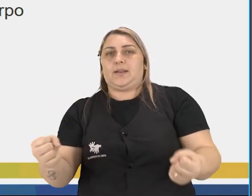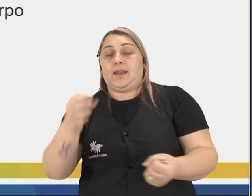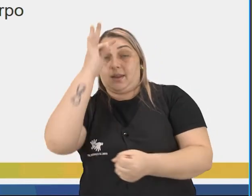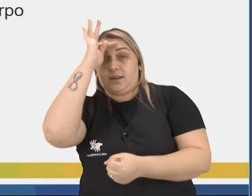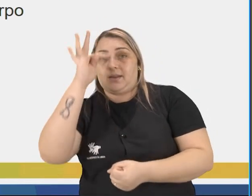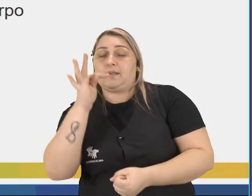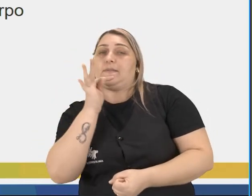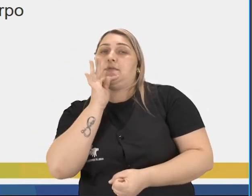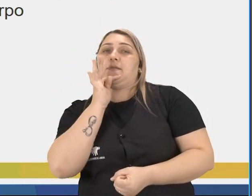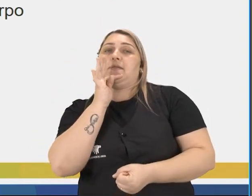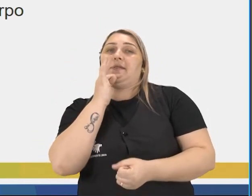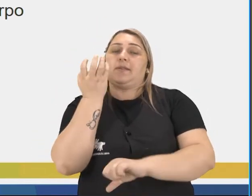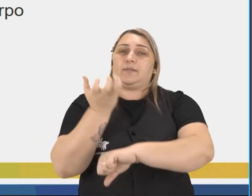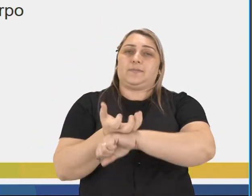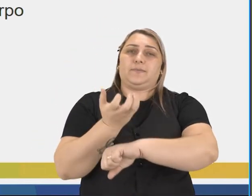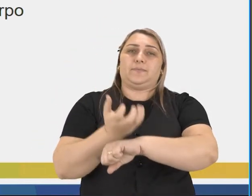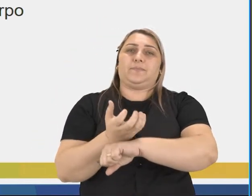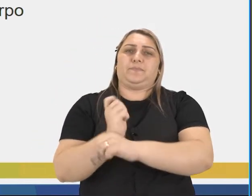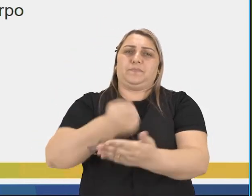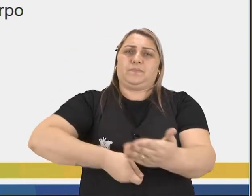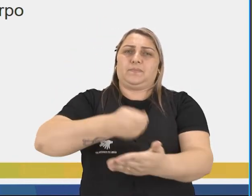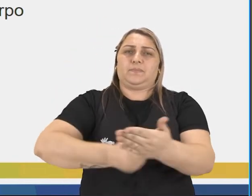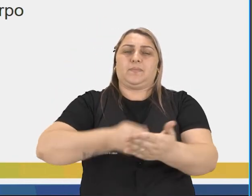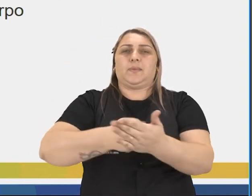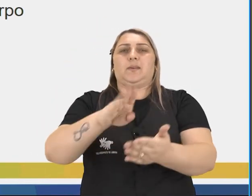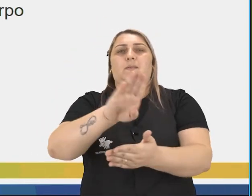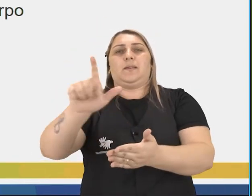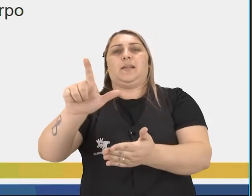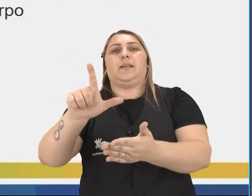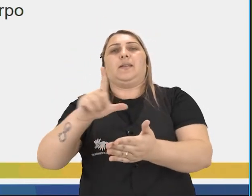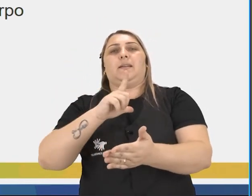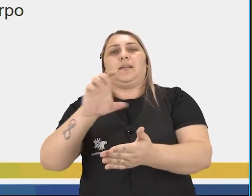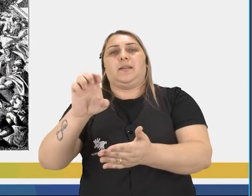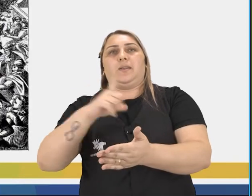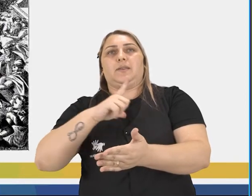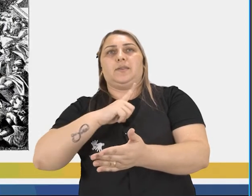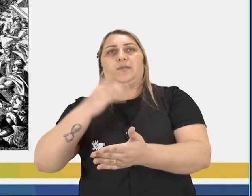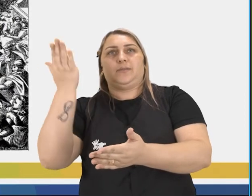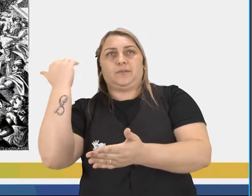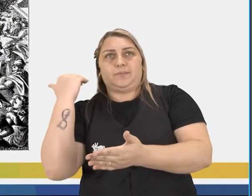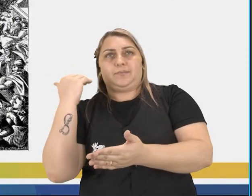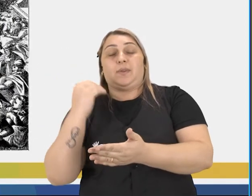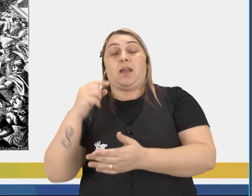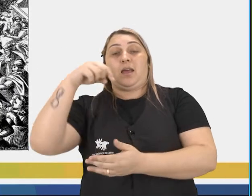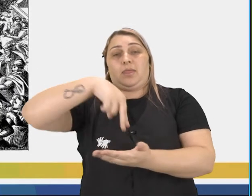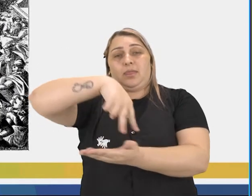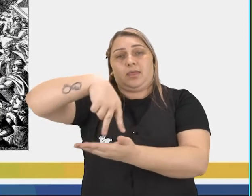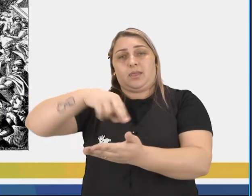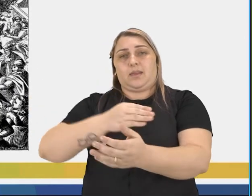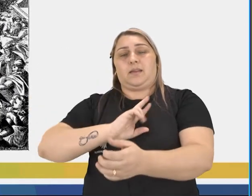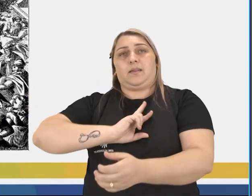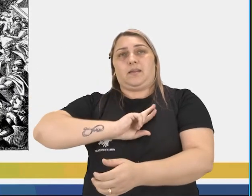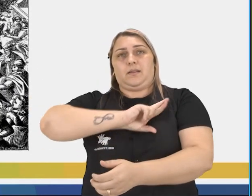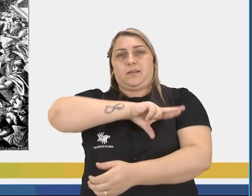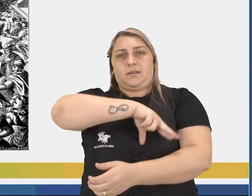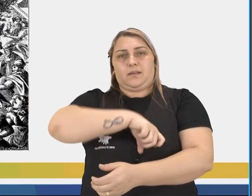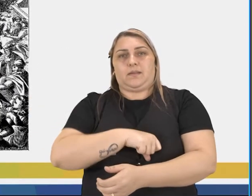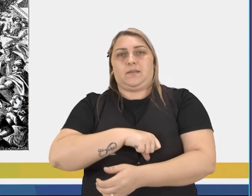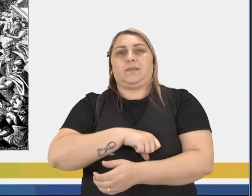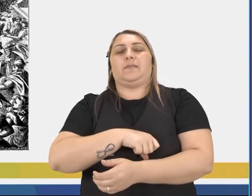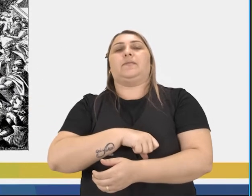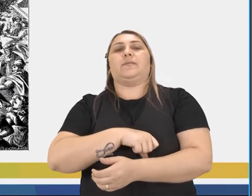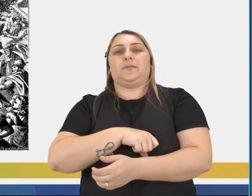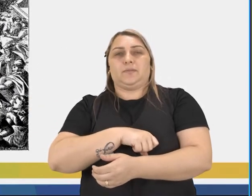nessa disciplina, nessa rigidez que o balé colocava para todos. Aqui a dança no romantismo, que é o